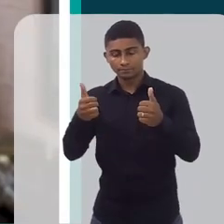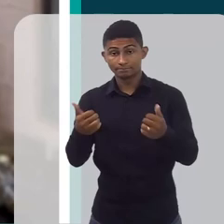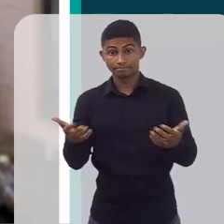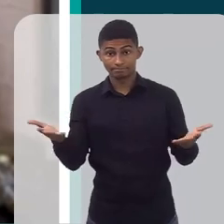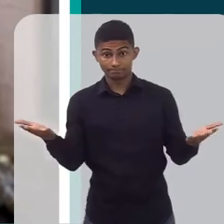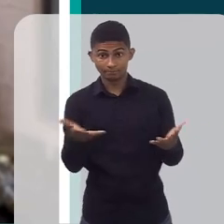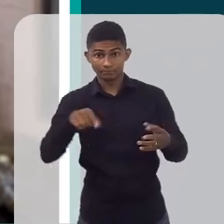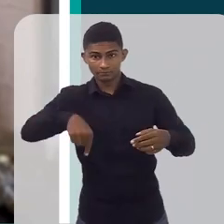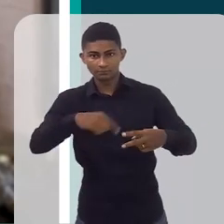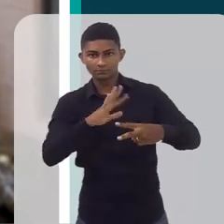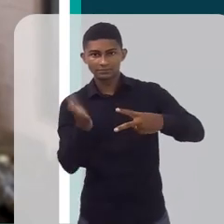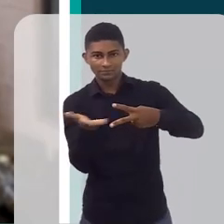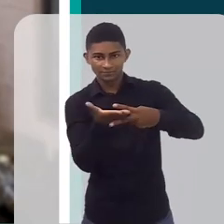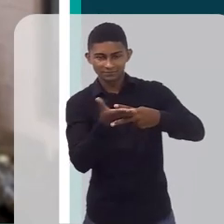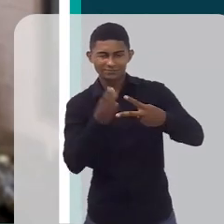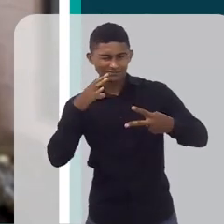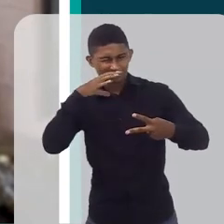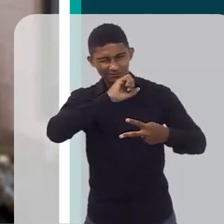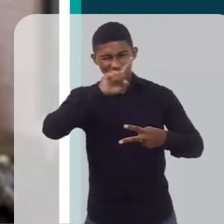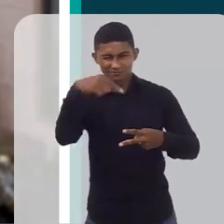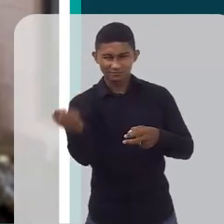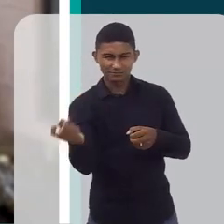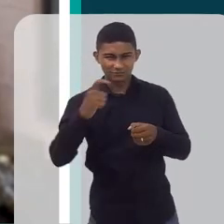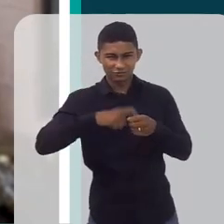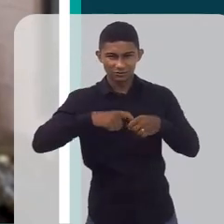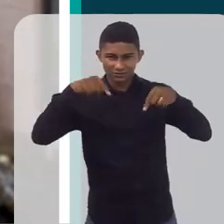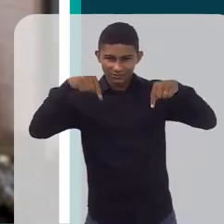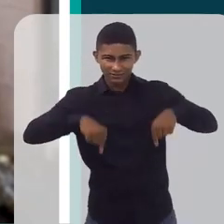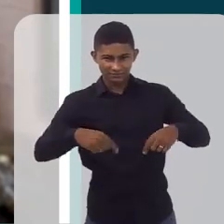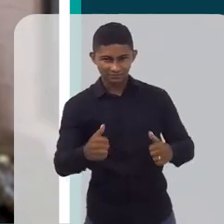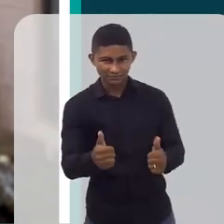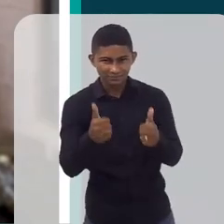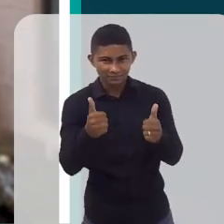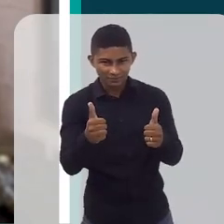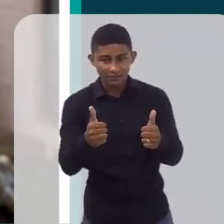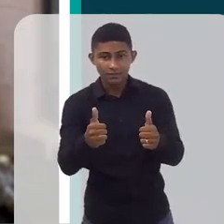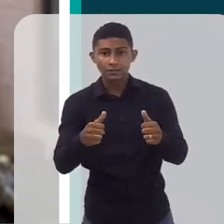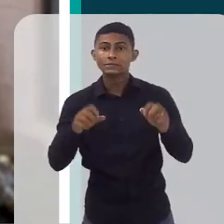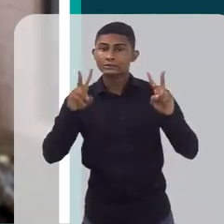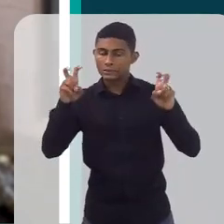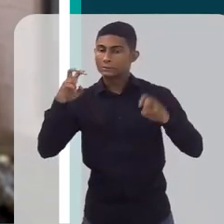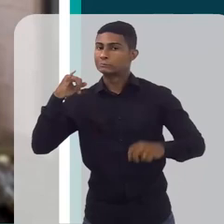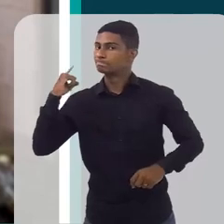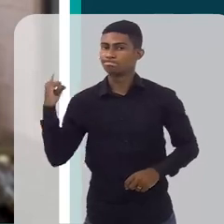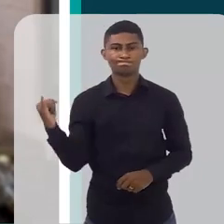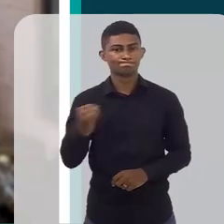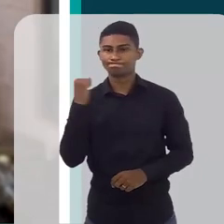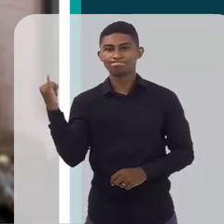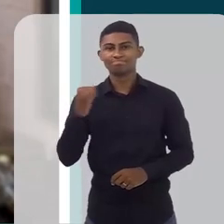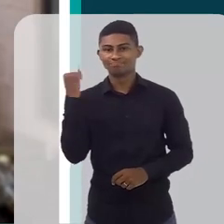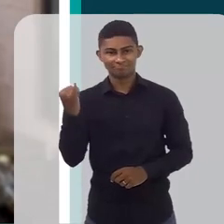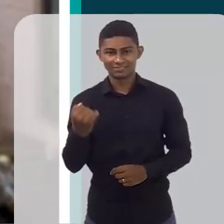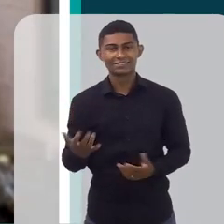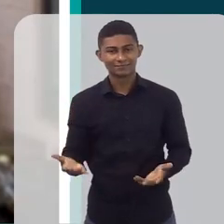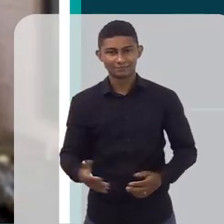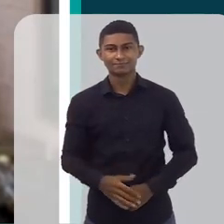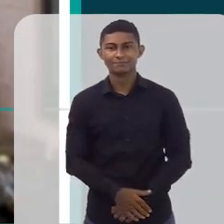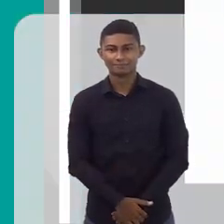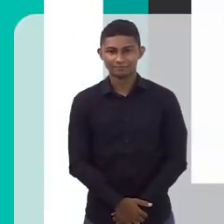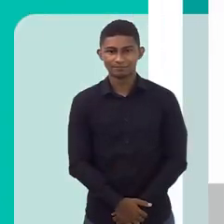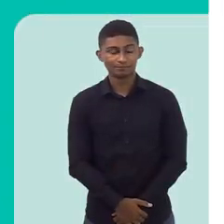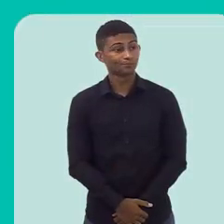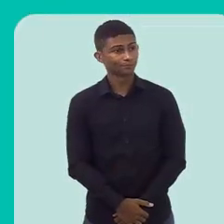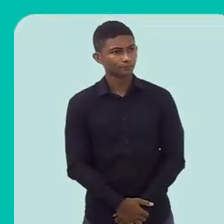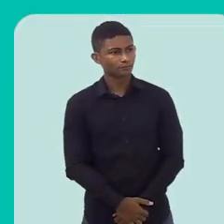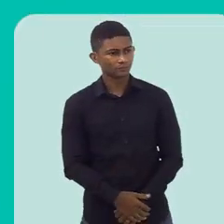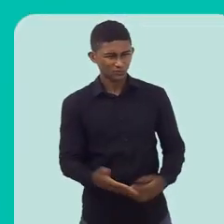A gente vai fazer um pequeno intervalo, mas é rapidinho, daqui a pouco a gente está de volta, falando sobre esse assunto, que é extremamente importante e necessário.